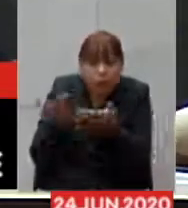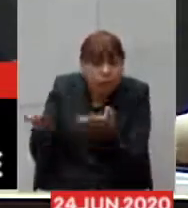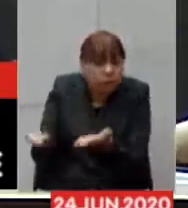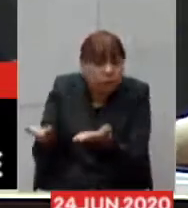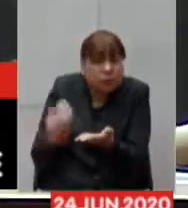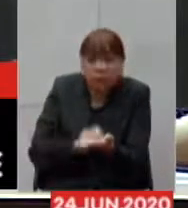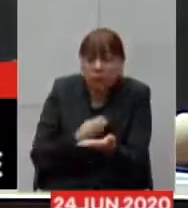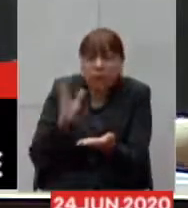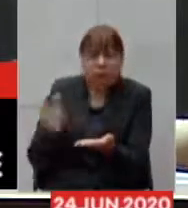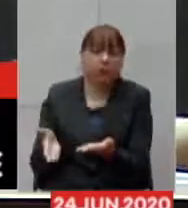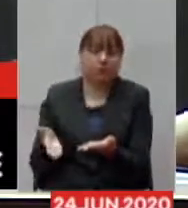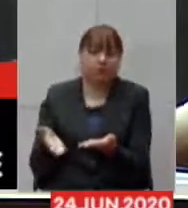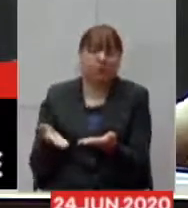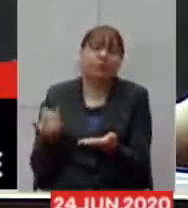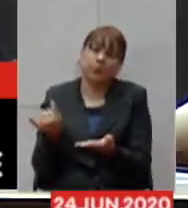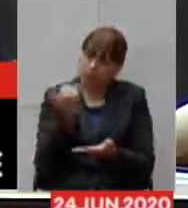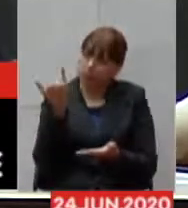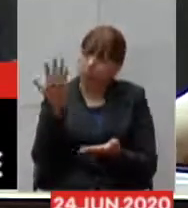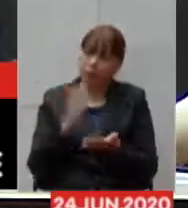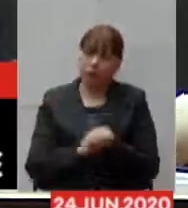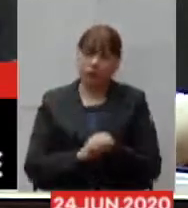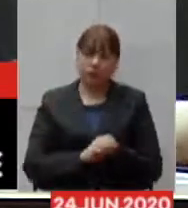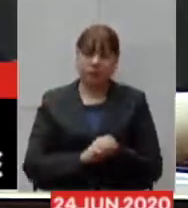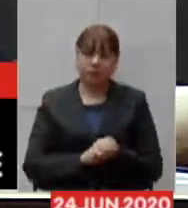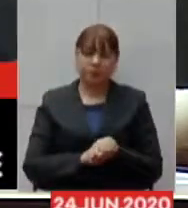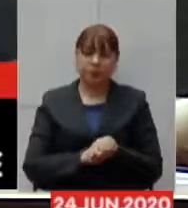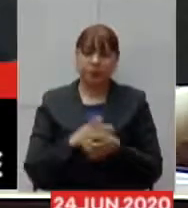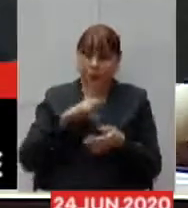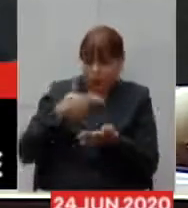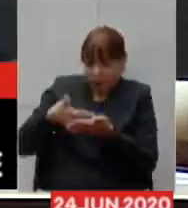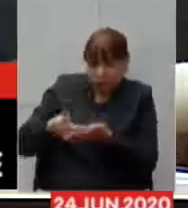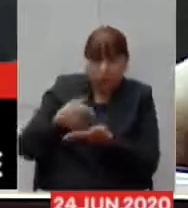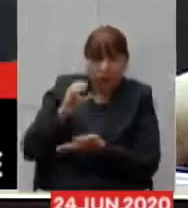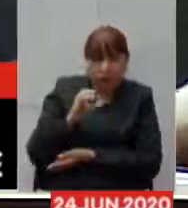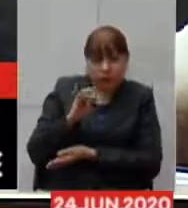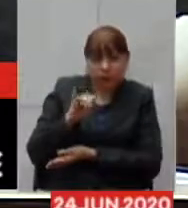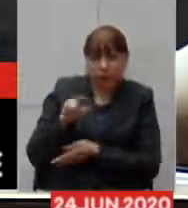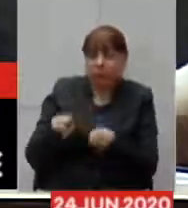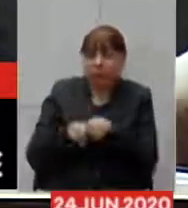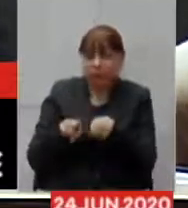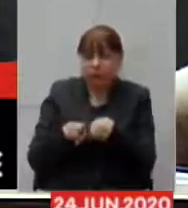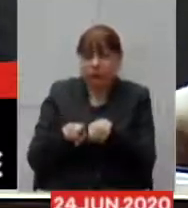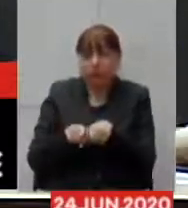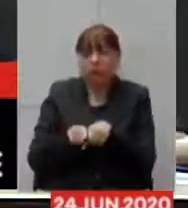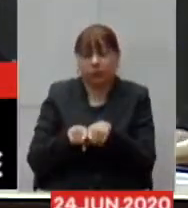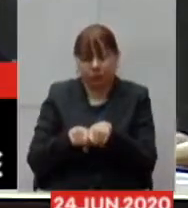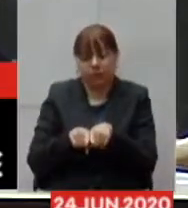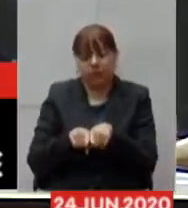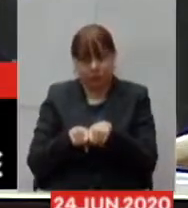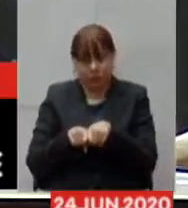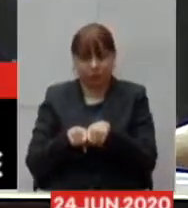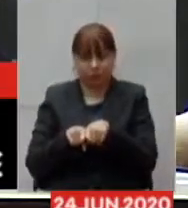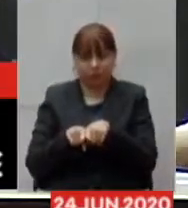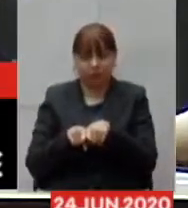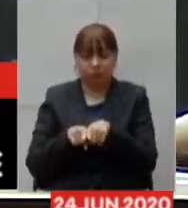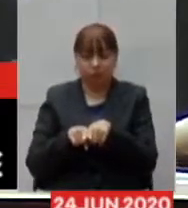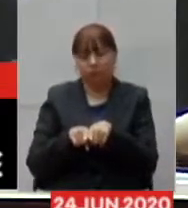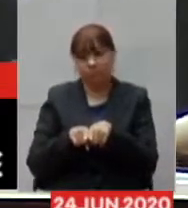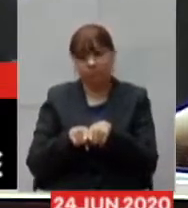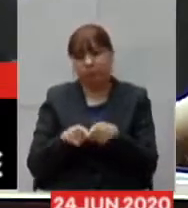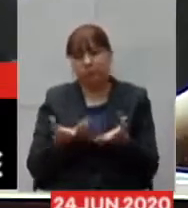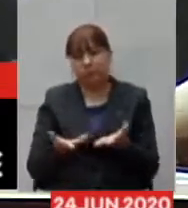isso é muito importante até leitos de CTI que poderiam estar integrados ao sistema também já